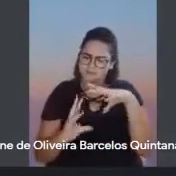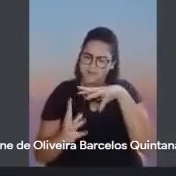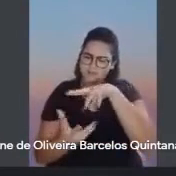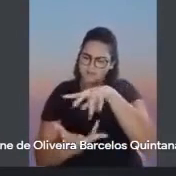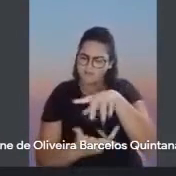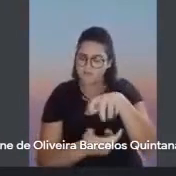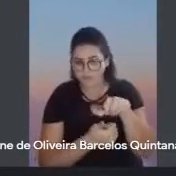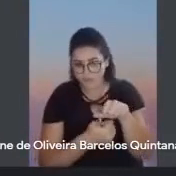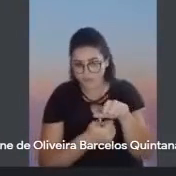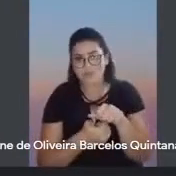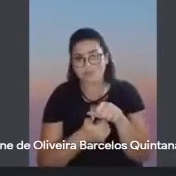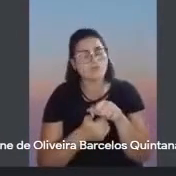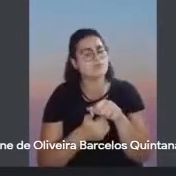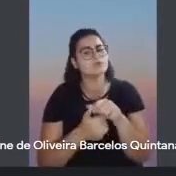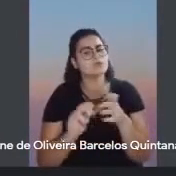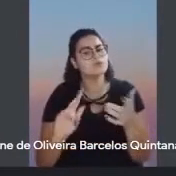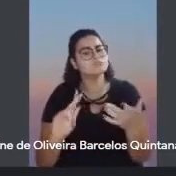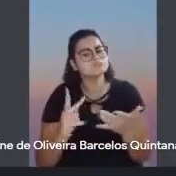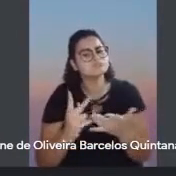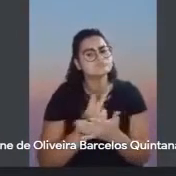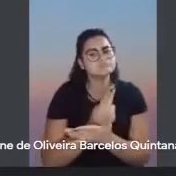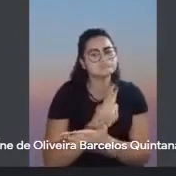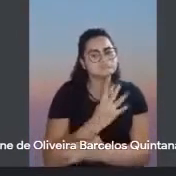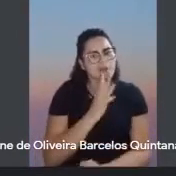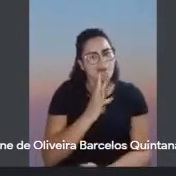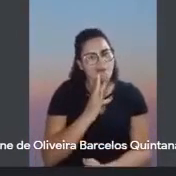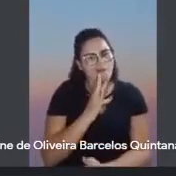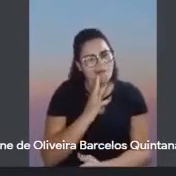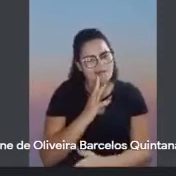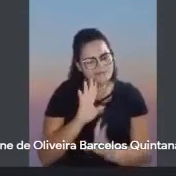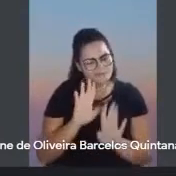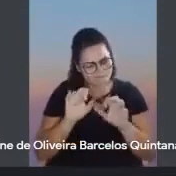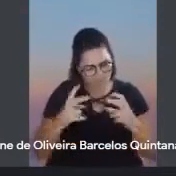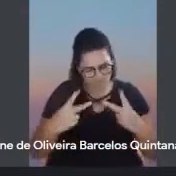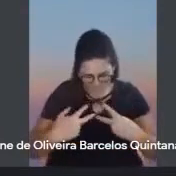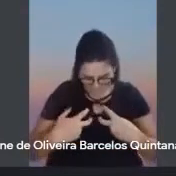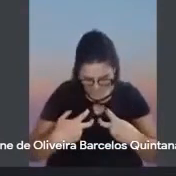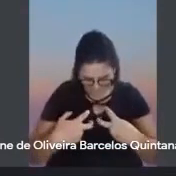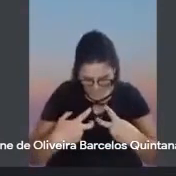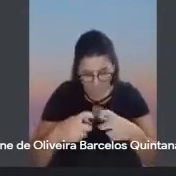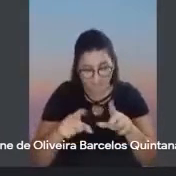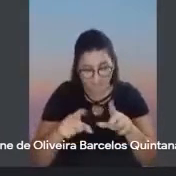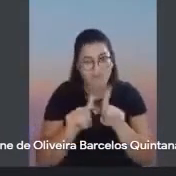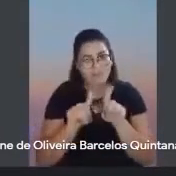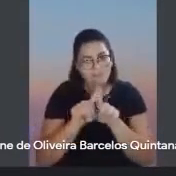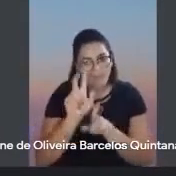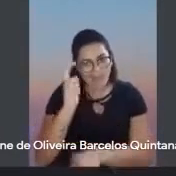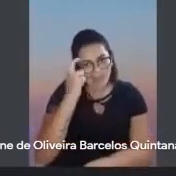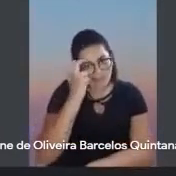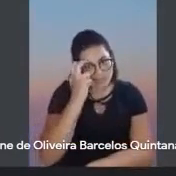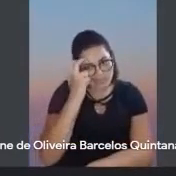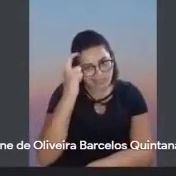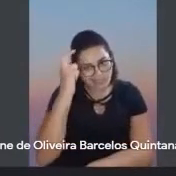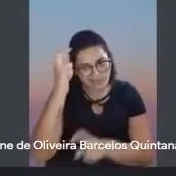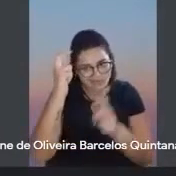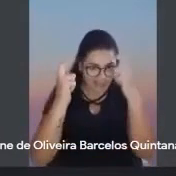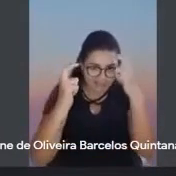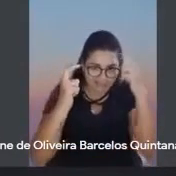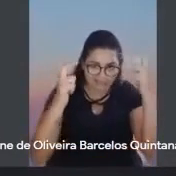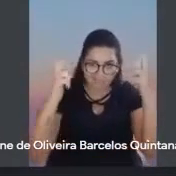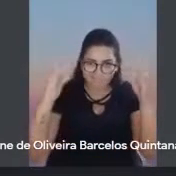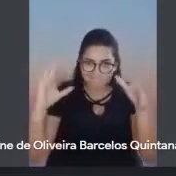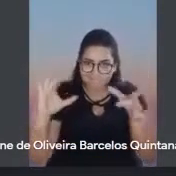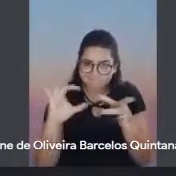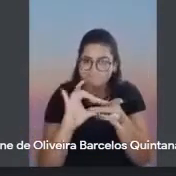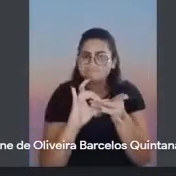dia em que nos conhecermos bem e as nossas inteligências se entrelaçarem, não